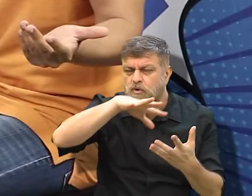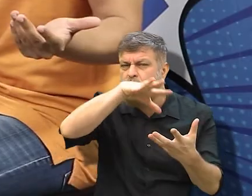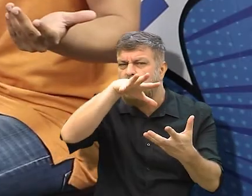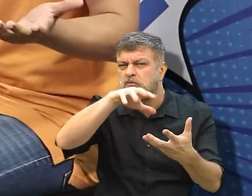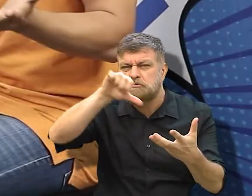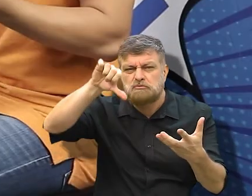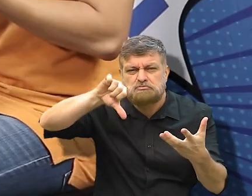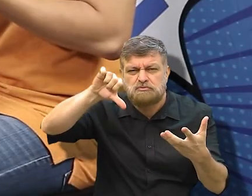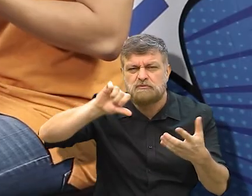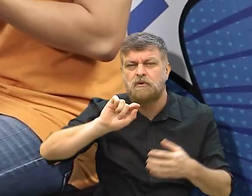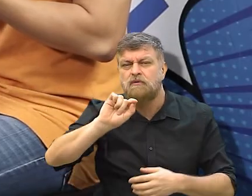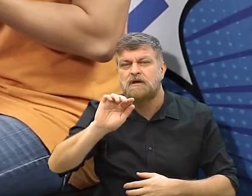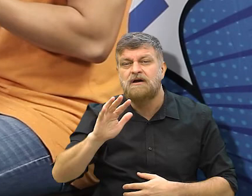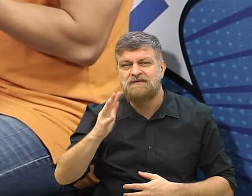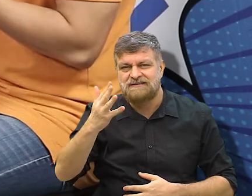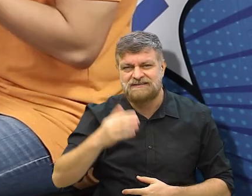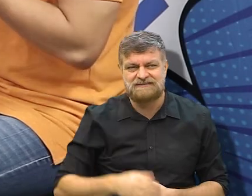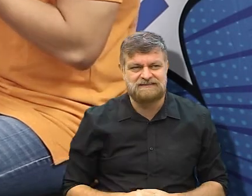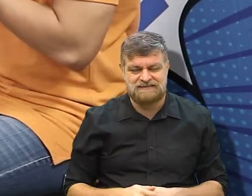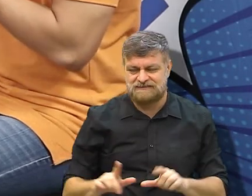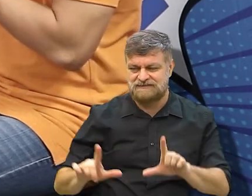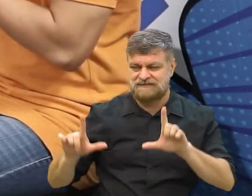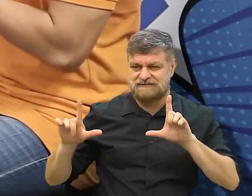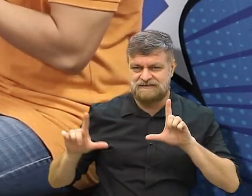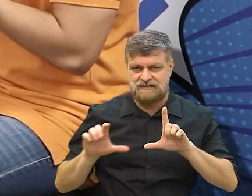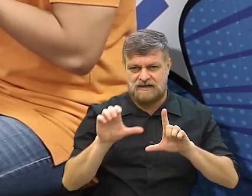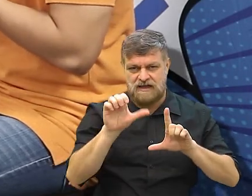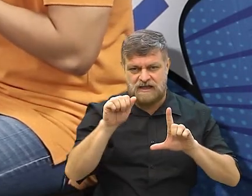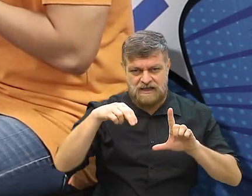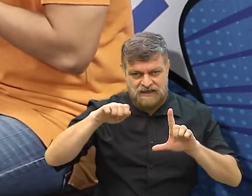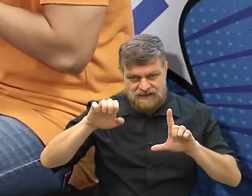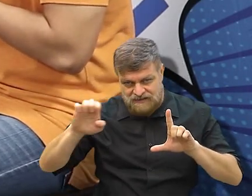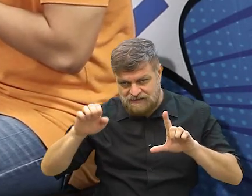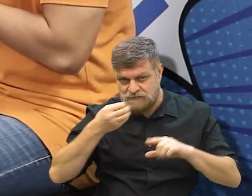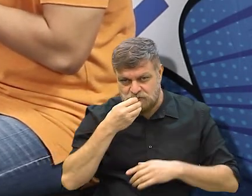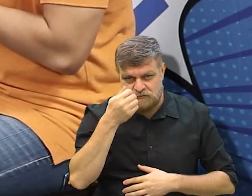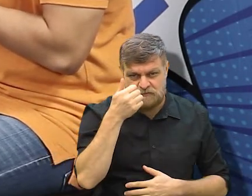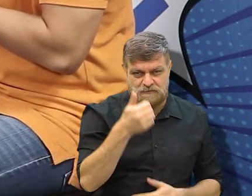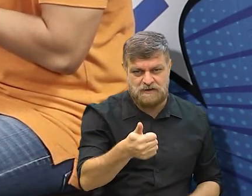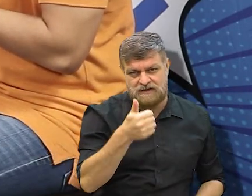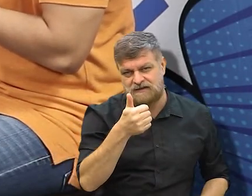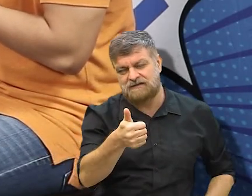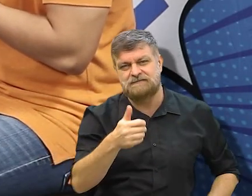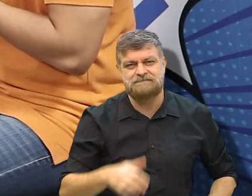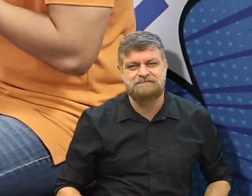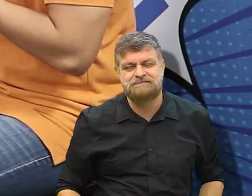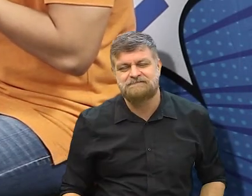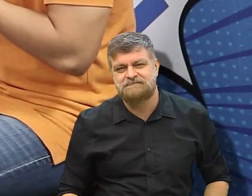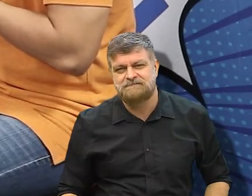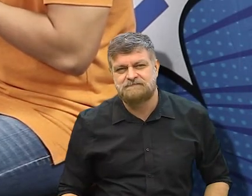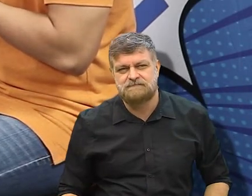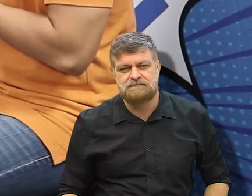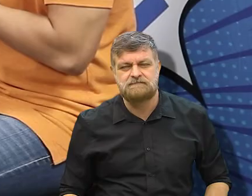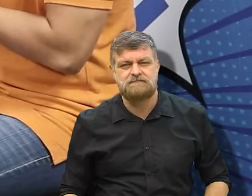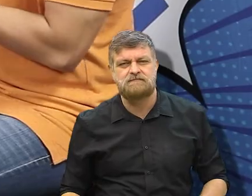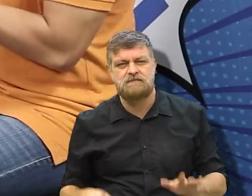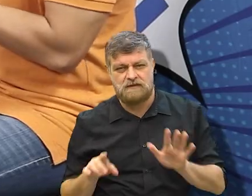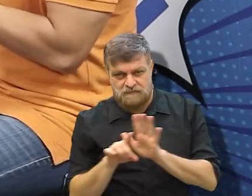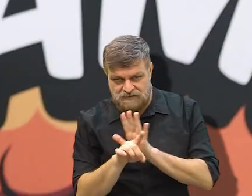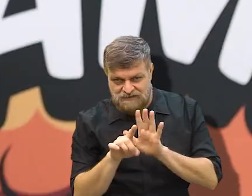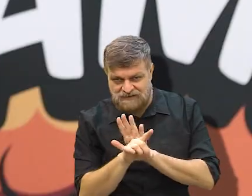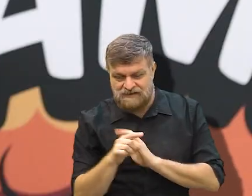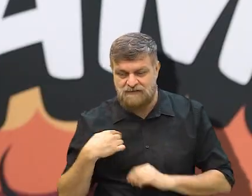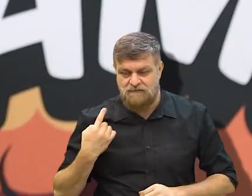Então, olha só quem está aqui com a gente, é a Anne. Anne, tudo bem? Oi, tudo bem, Michel? Tudo jóia! Tudo jóia!